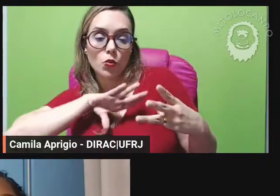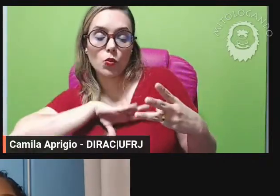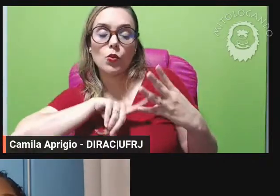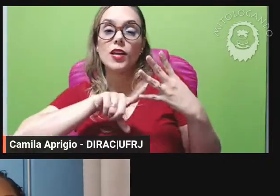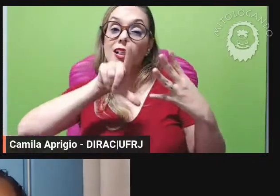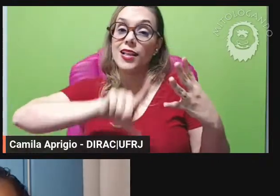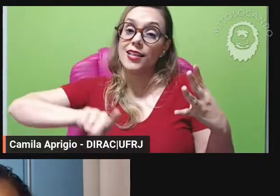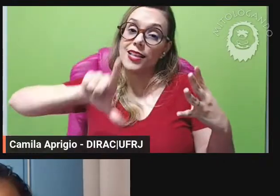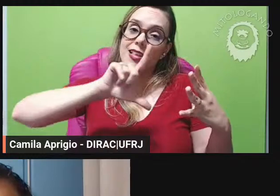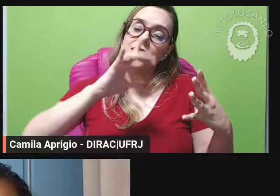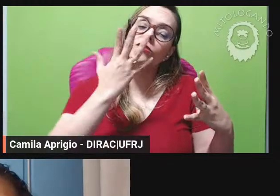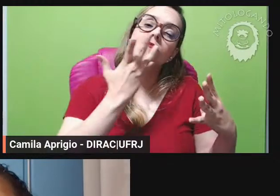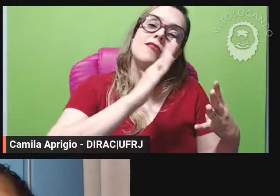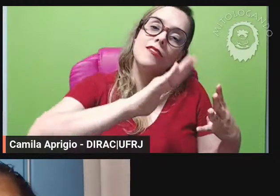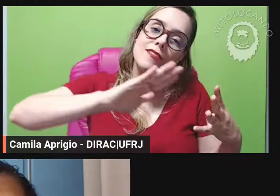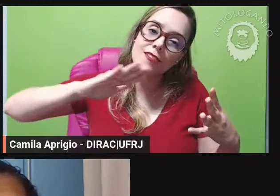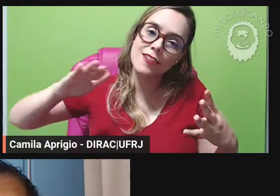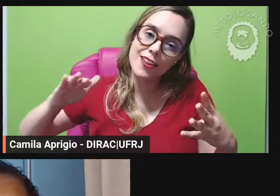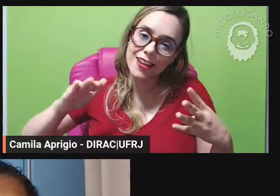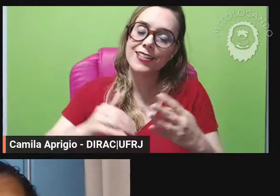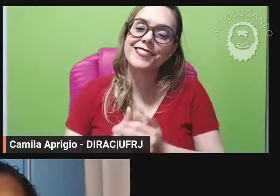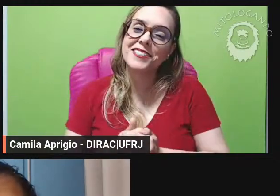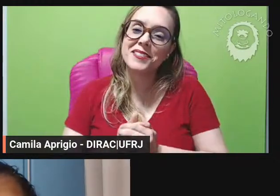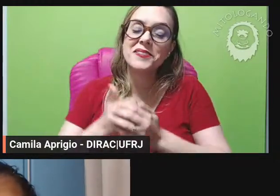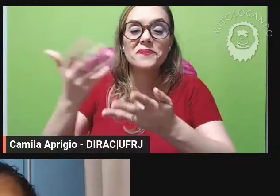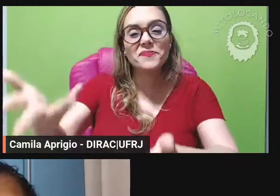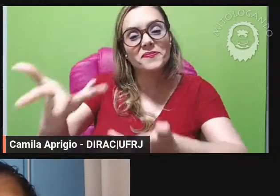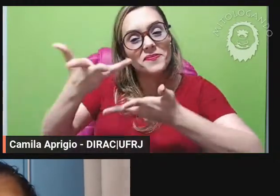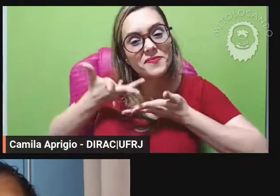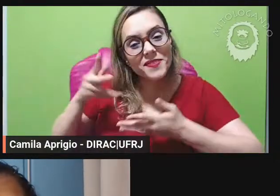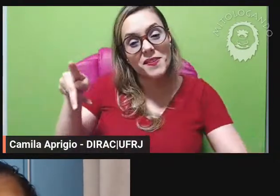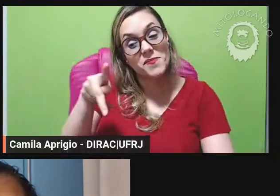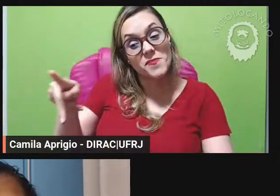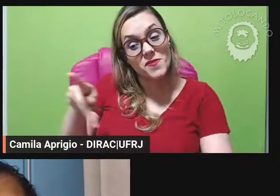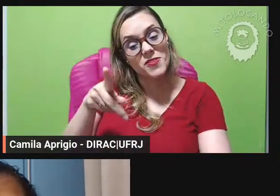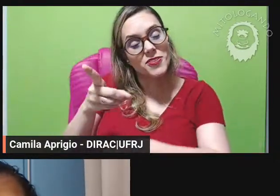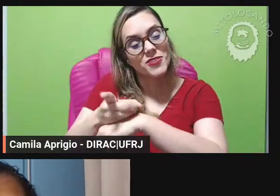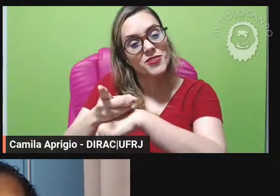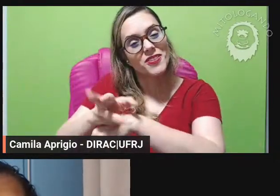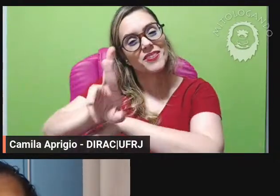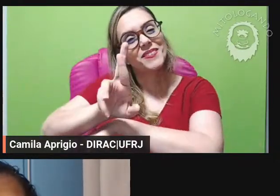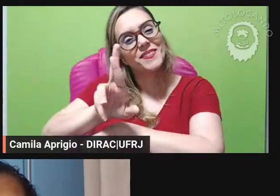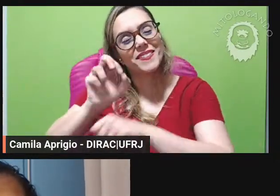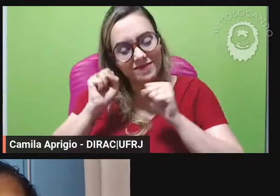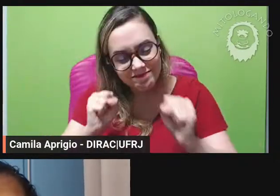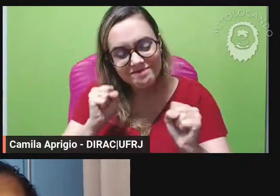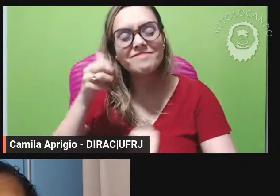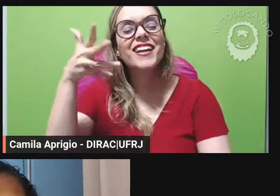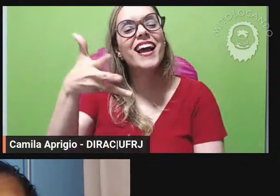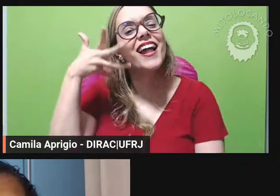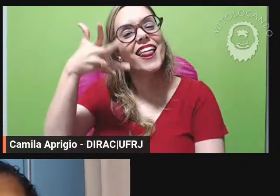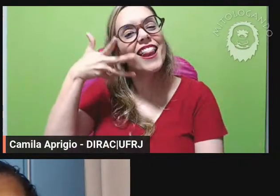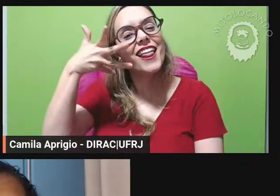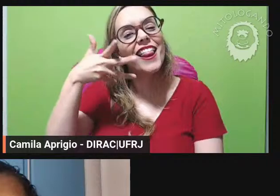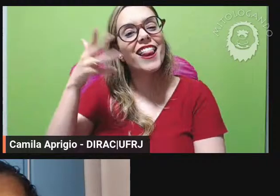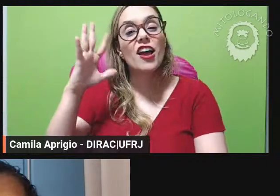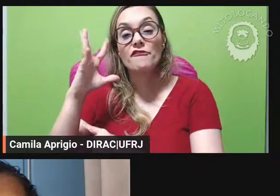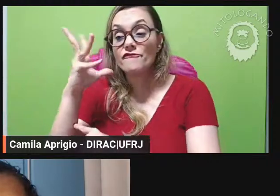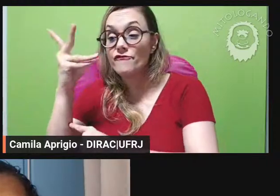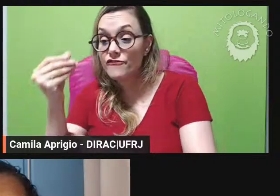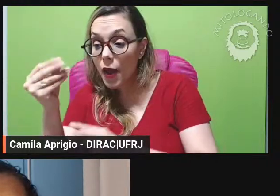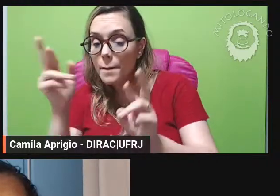satisfação que eu convido a professora doutora Lloyd Nascimento de Souza para apresentar sua palestra a fábula e o público